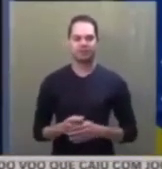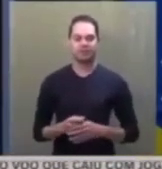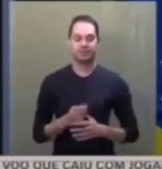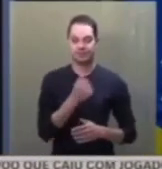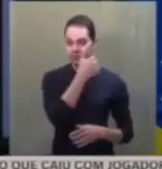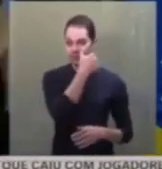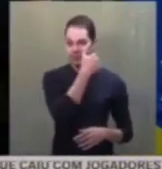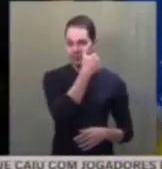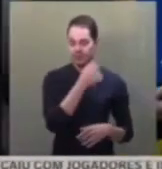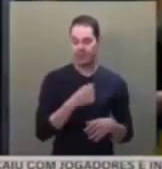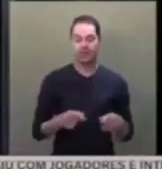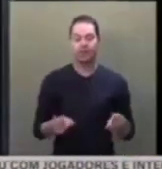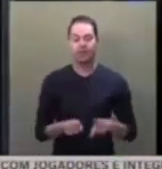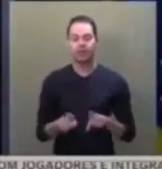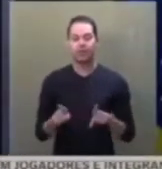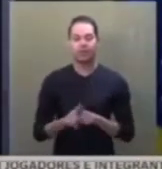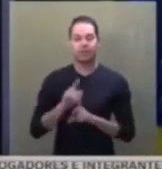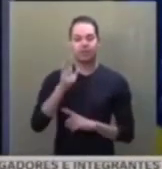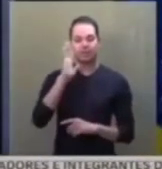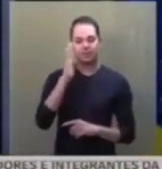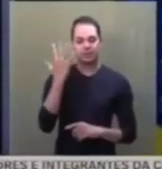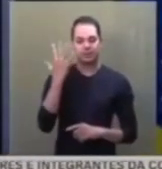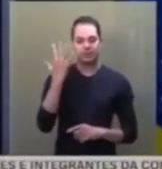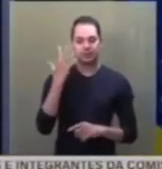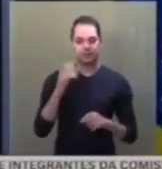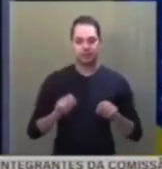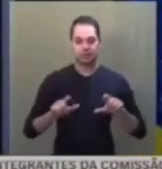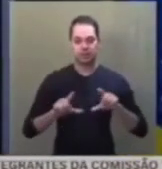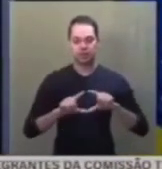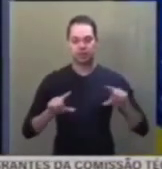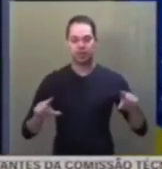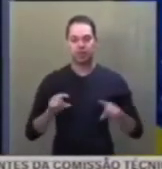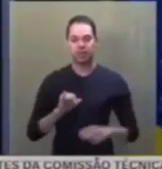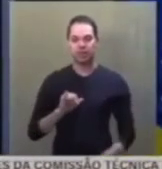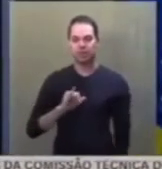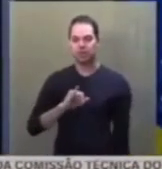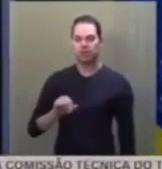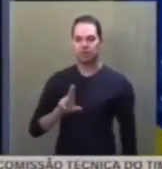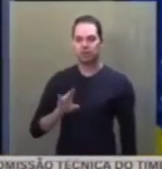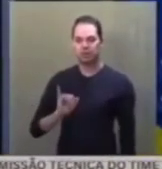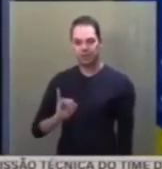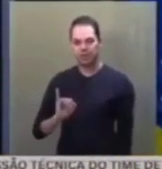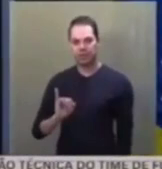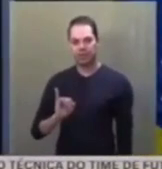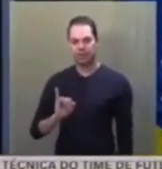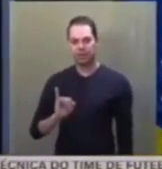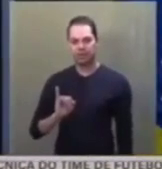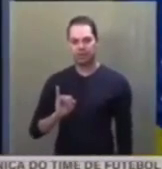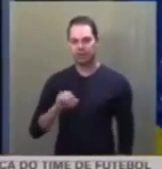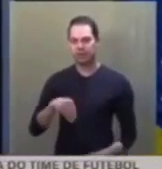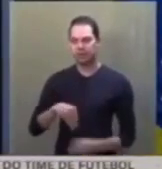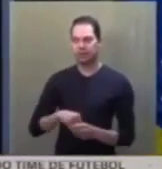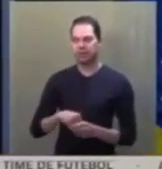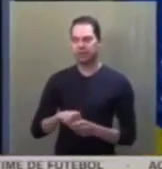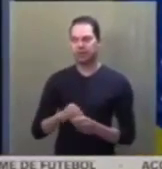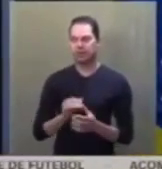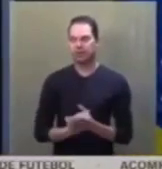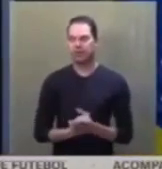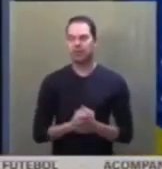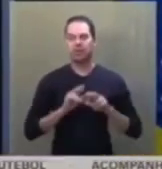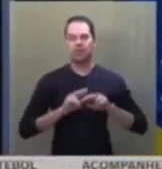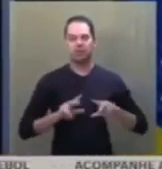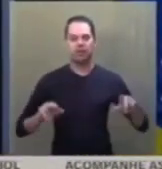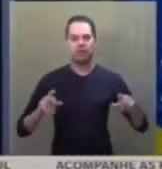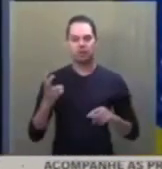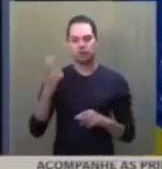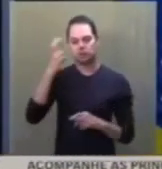E esse título não é por acaso. Em Ijuí estão presentes até hoje diversas culturas